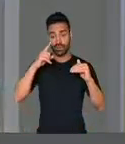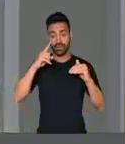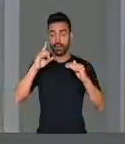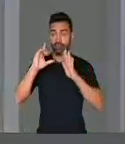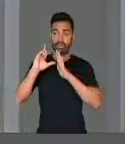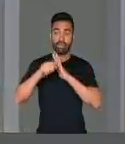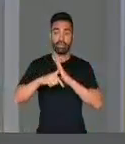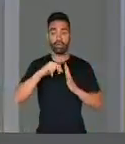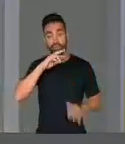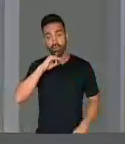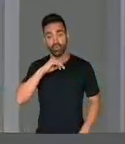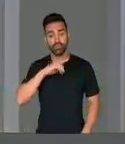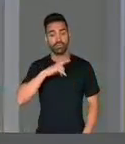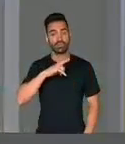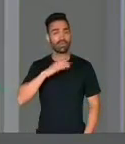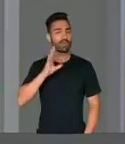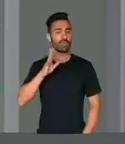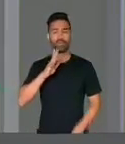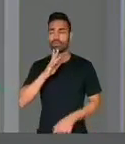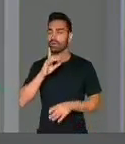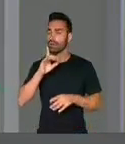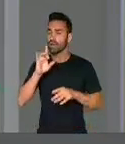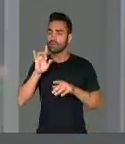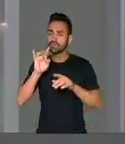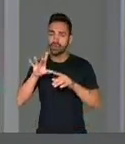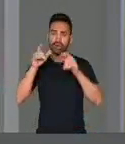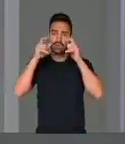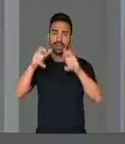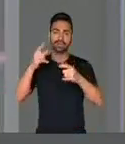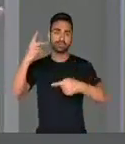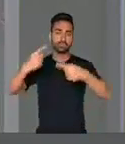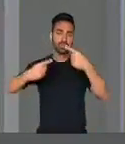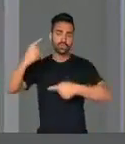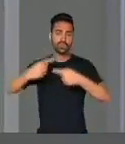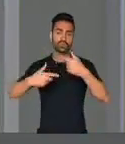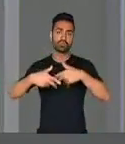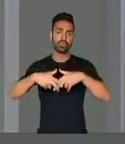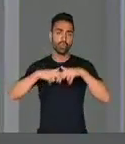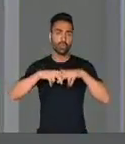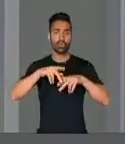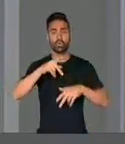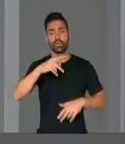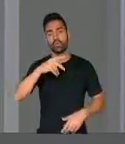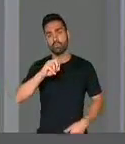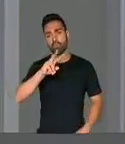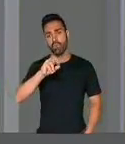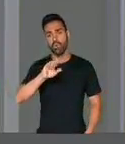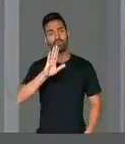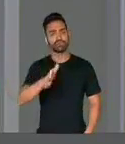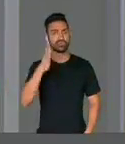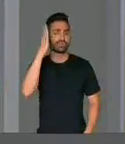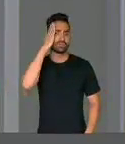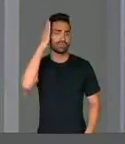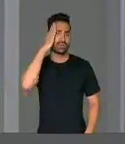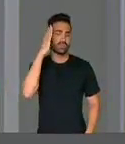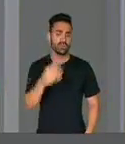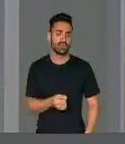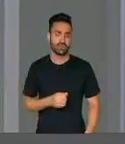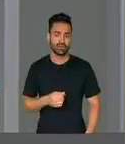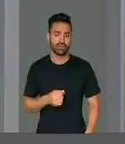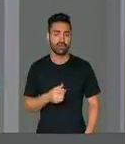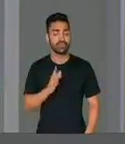evidente, tão partidarizado, o povo brasileiro já sabe, já tem